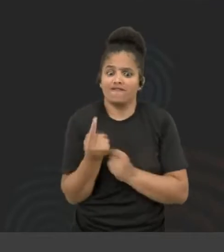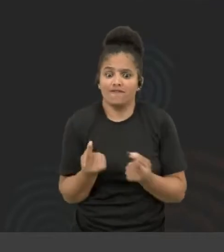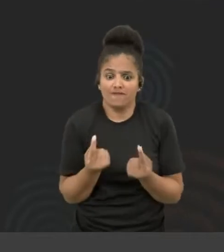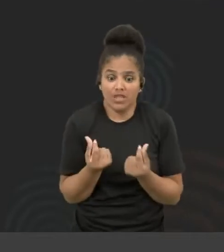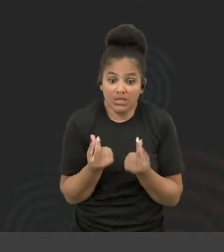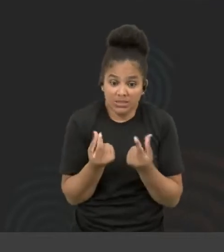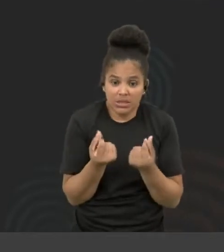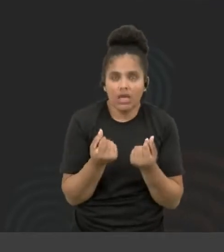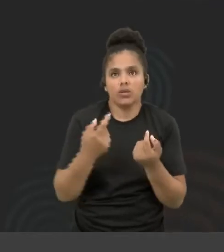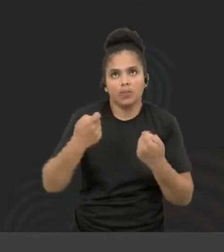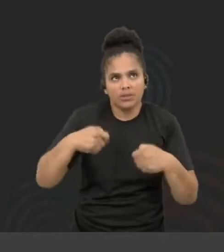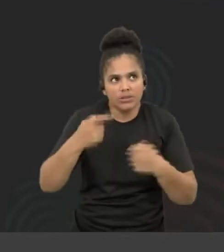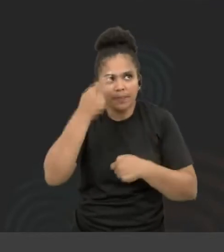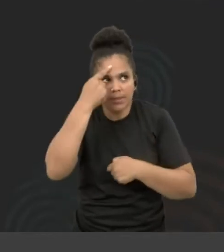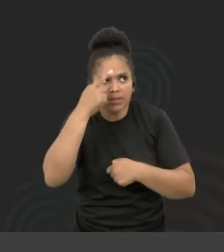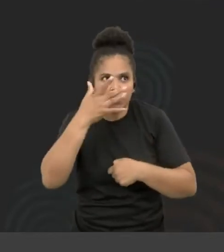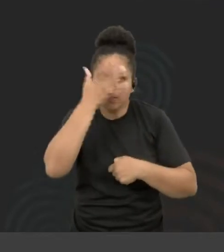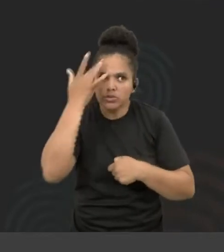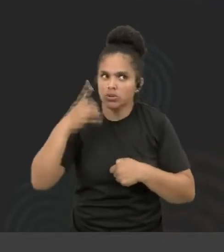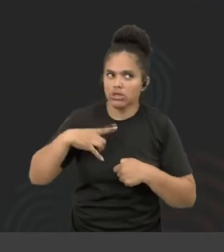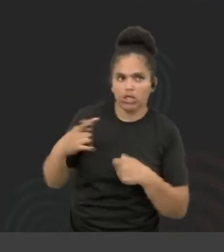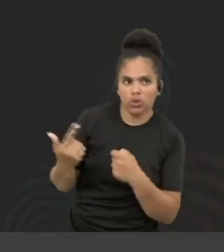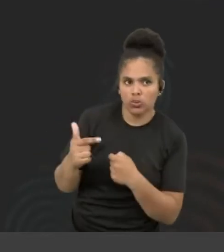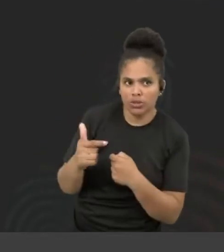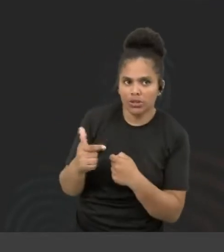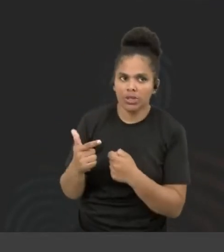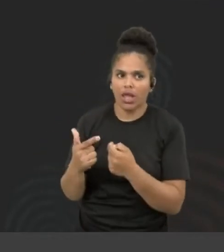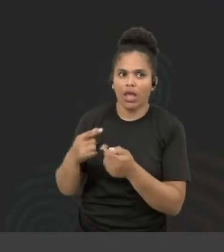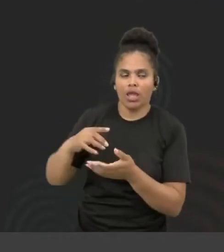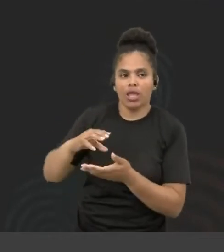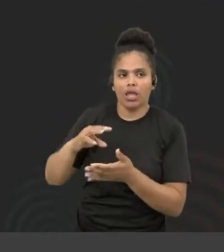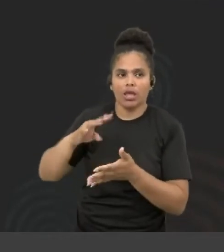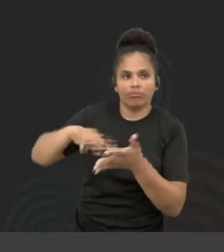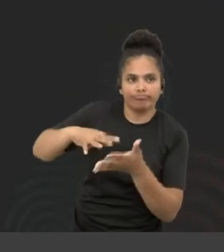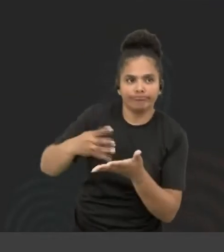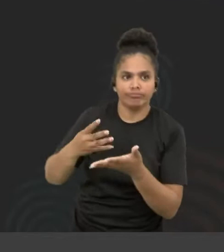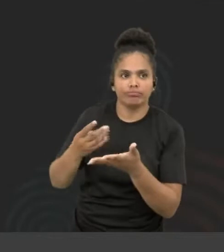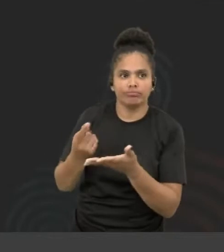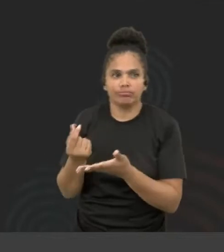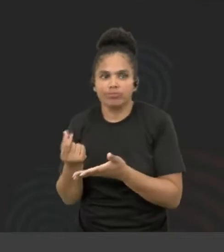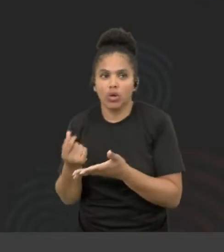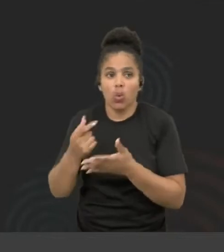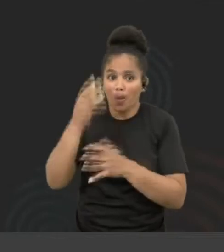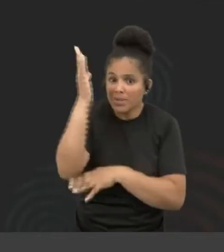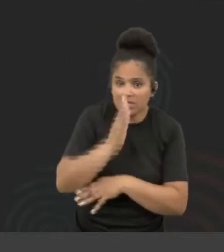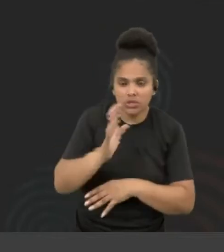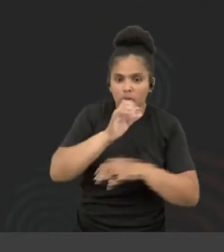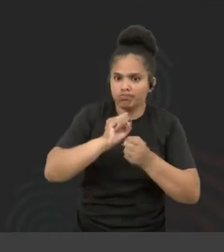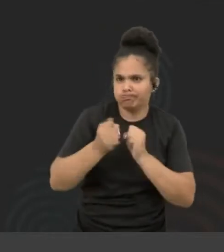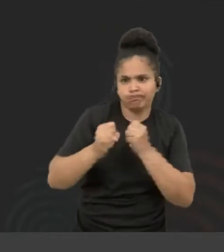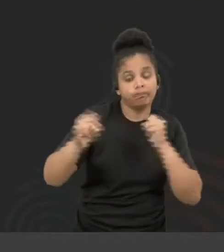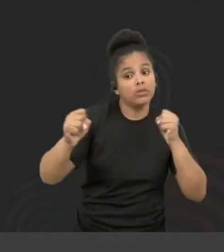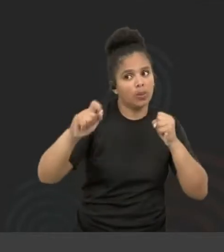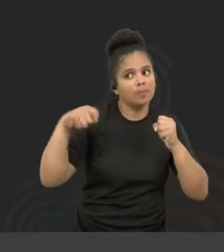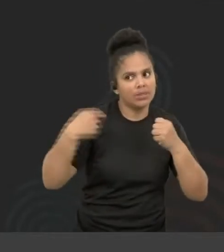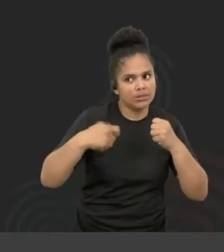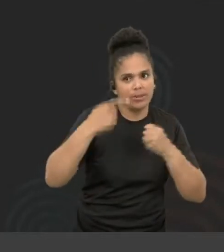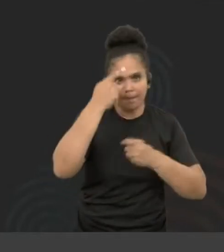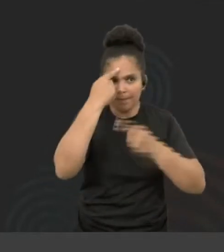em pessoas desbancarizadas, em todas as pessoas. O Brasil é muito grande. O mundo é muito grande. A gente tem que pensar em todo mundo.